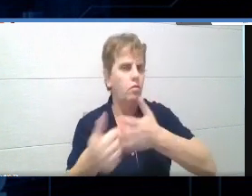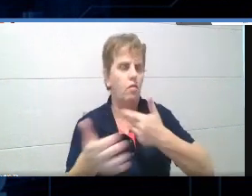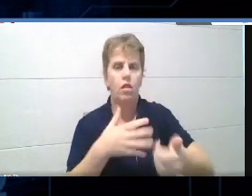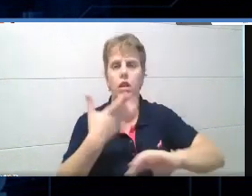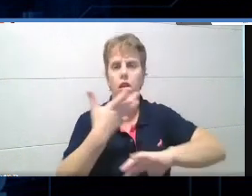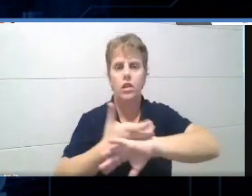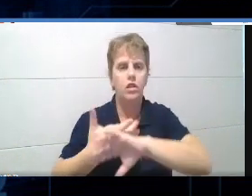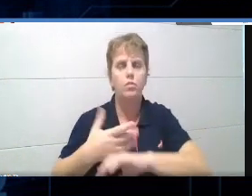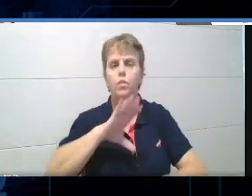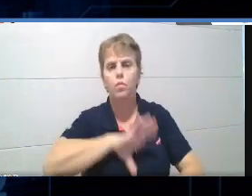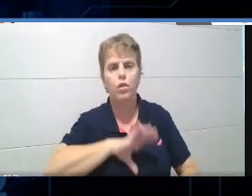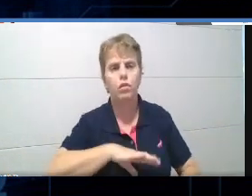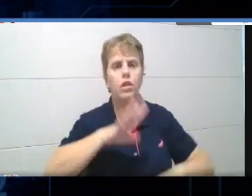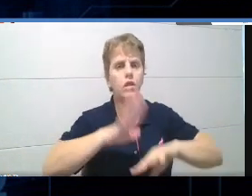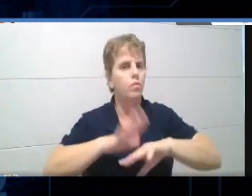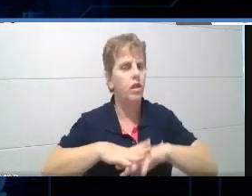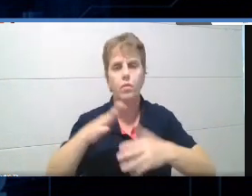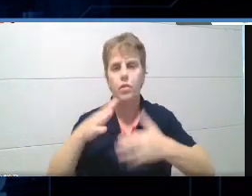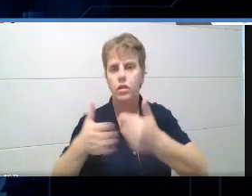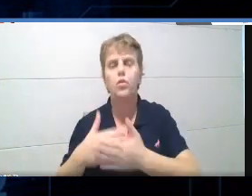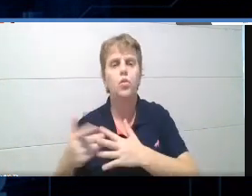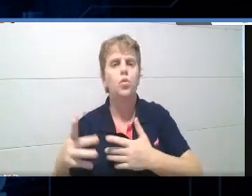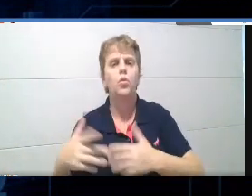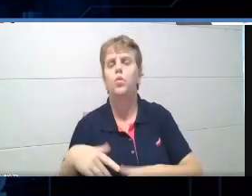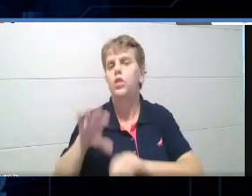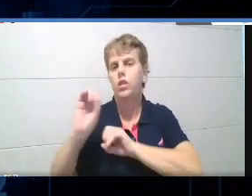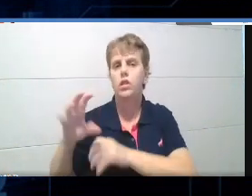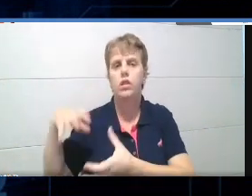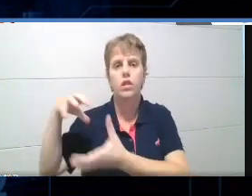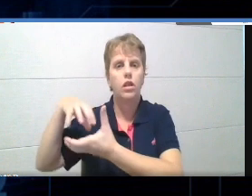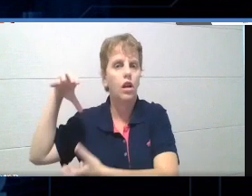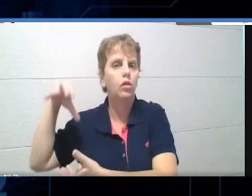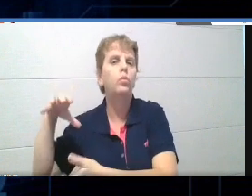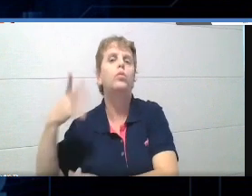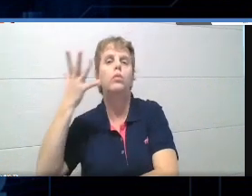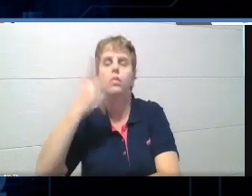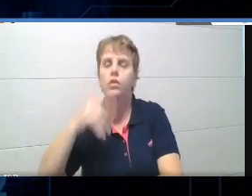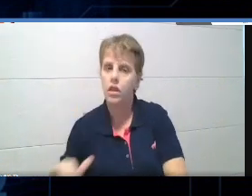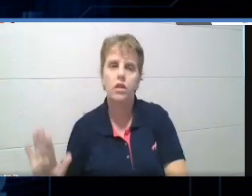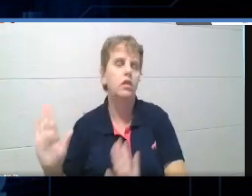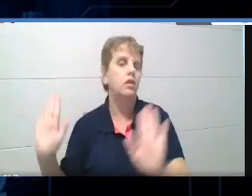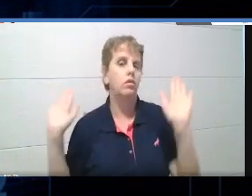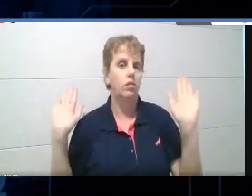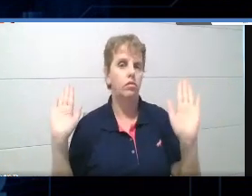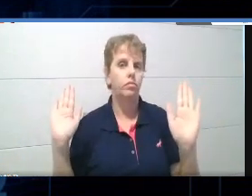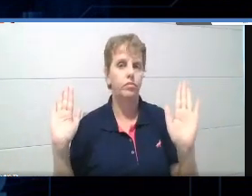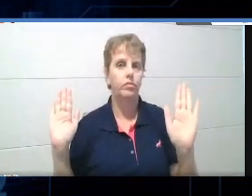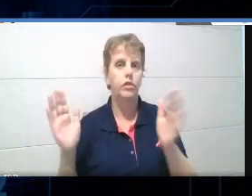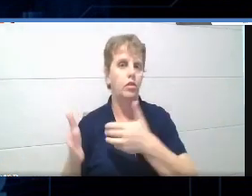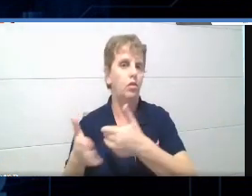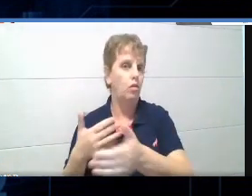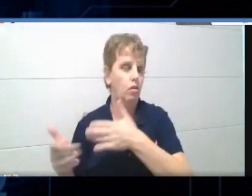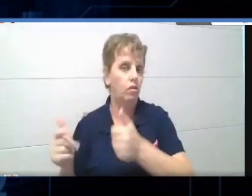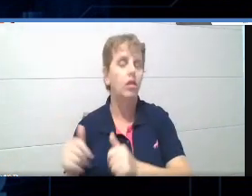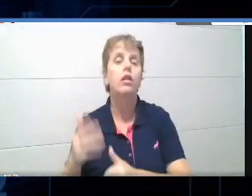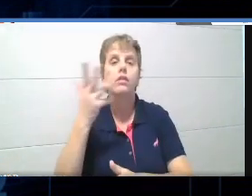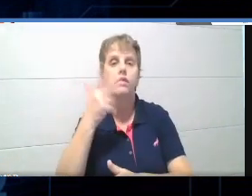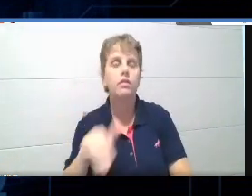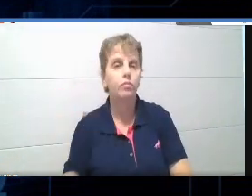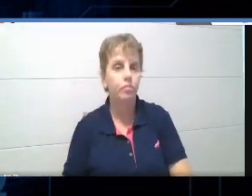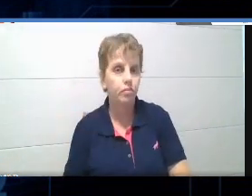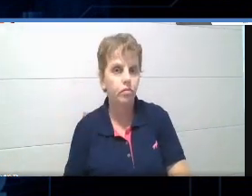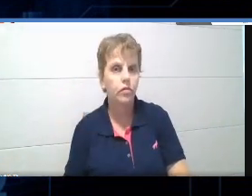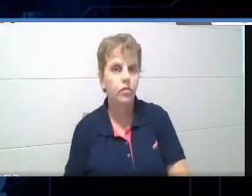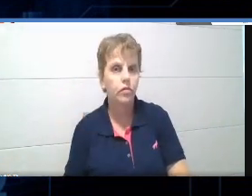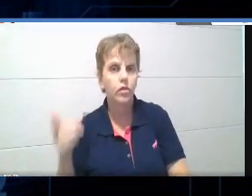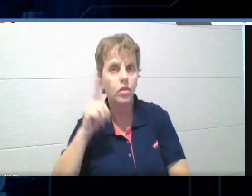matemática, história, se você trabalha com adultos, se você trabalha com jovens, né? Mesmo crianças menores, né? Com os menores, com a sua infantil, dá pra fazer isso